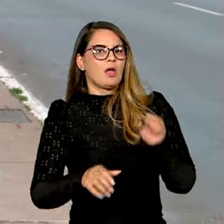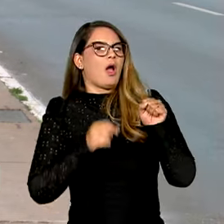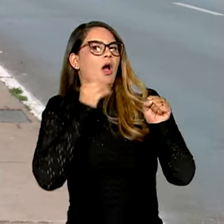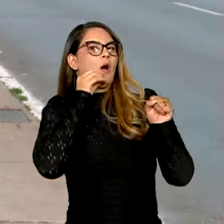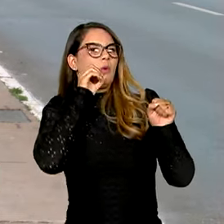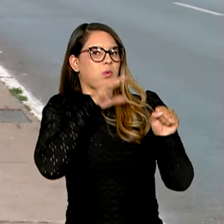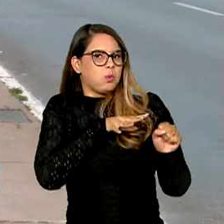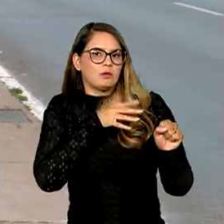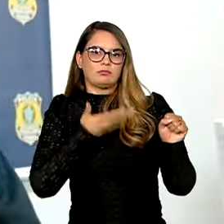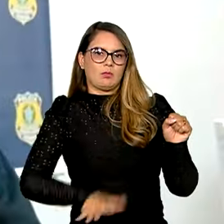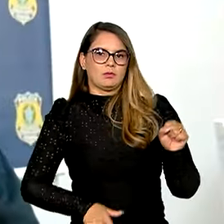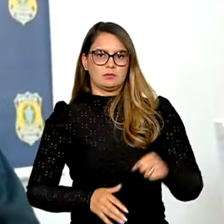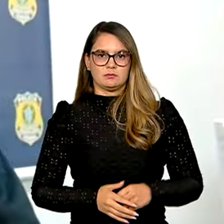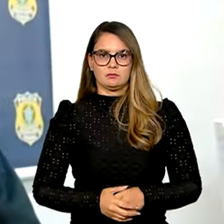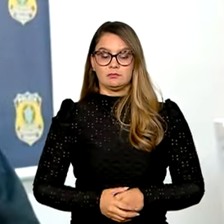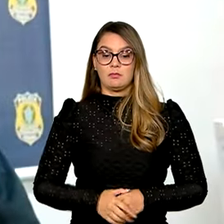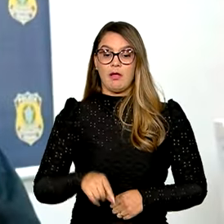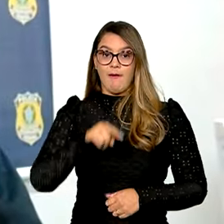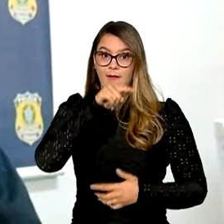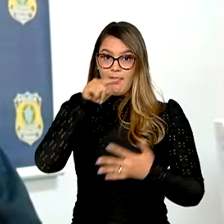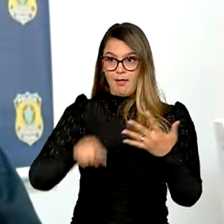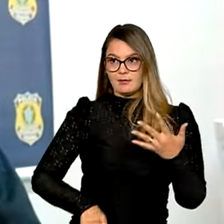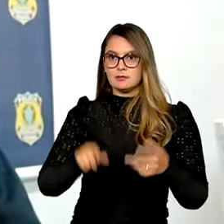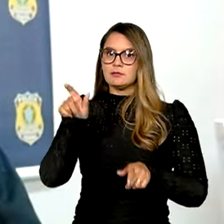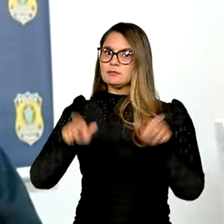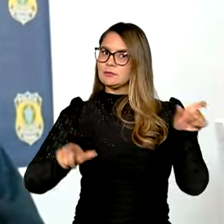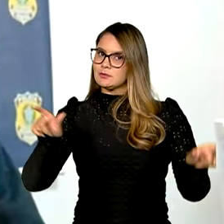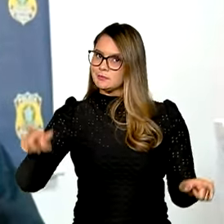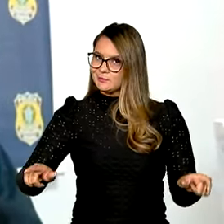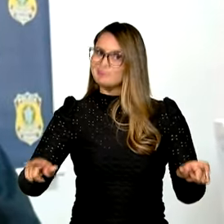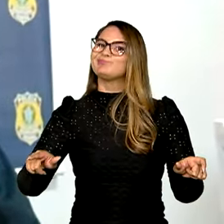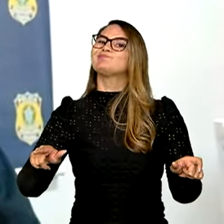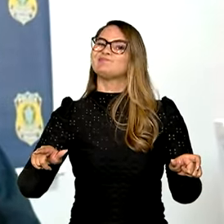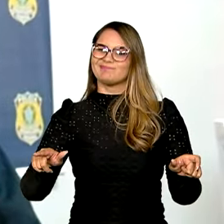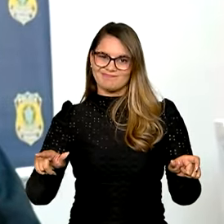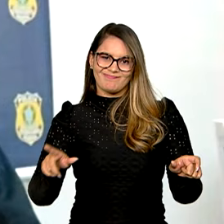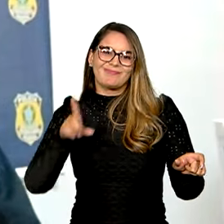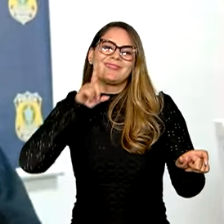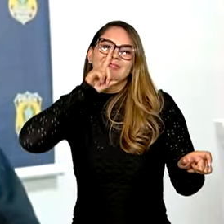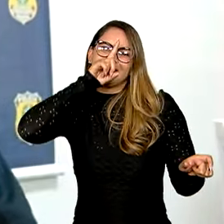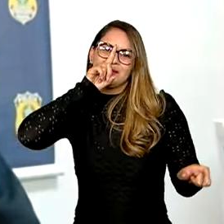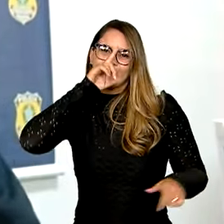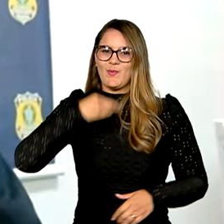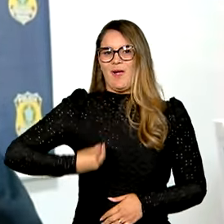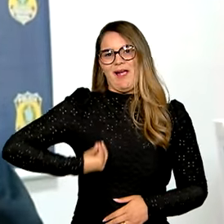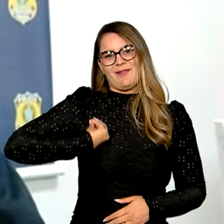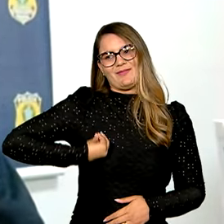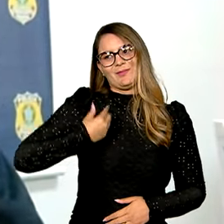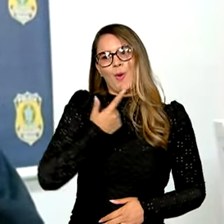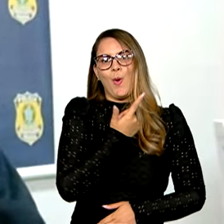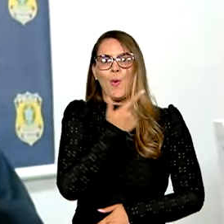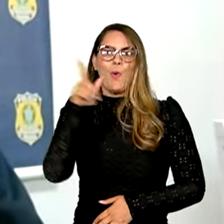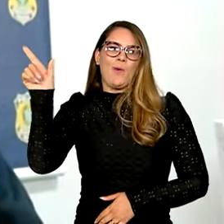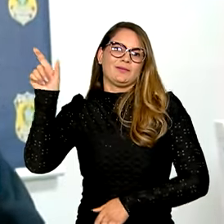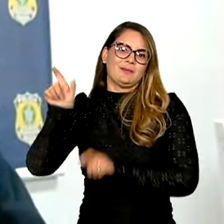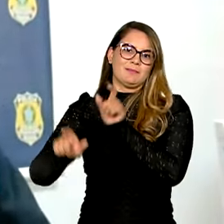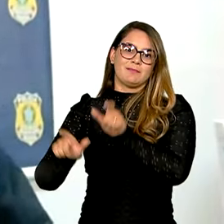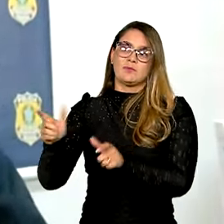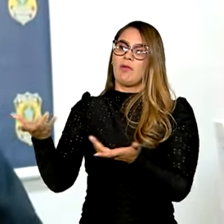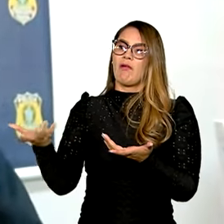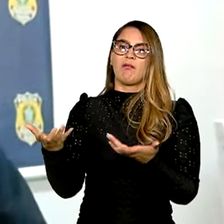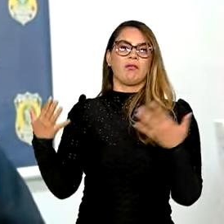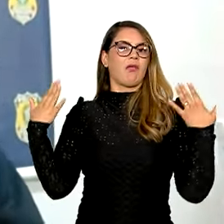fazer o teste do bafômetro. São essas pessoas que muitas vezes colocam em risco a vida de pessoas que querem